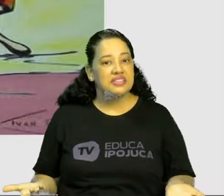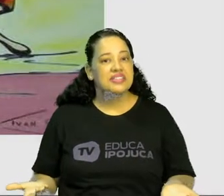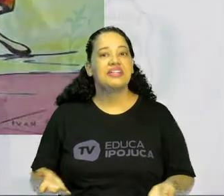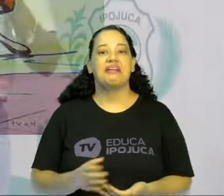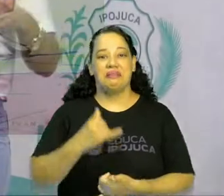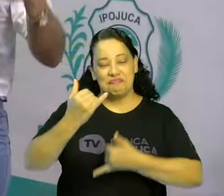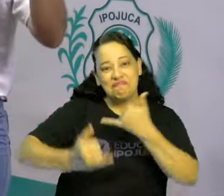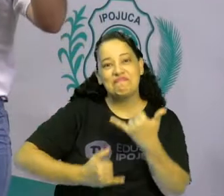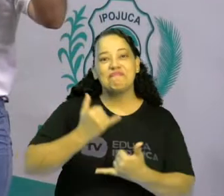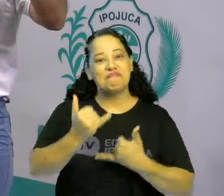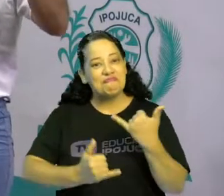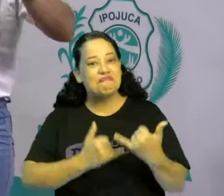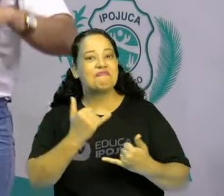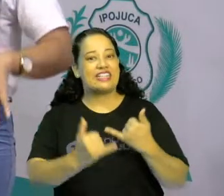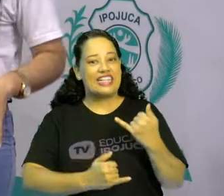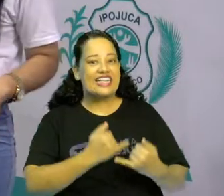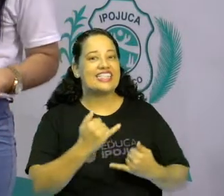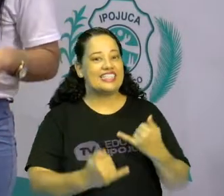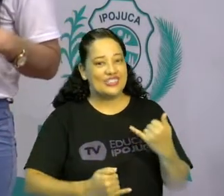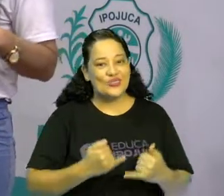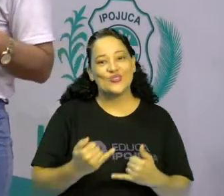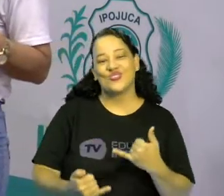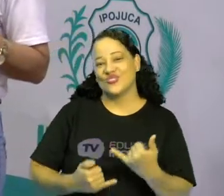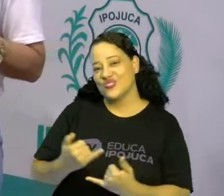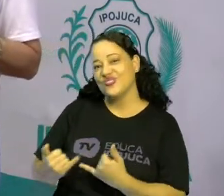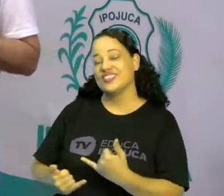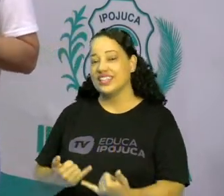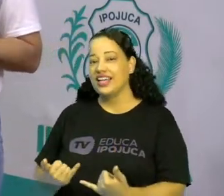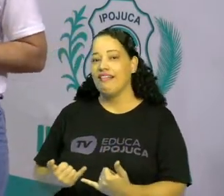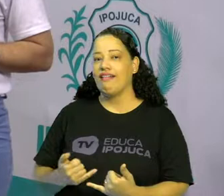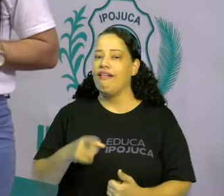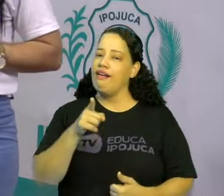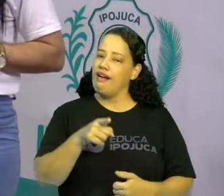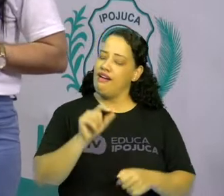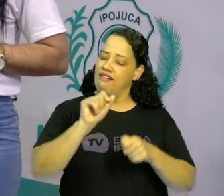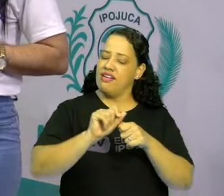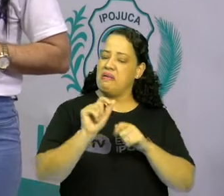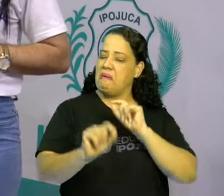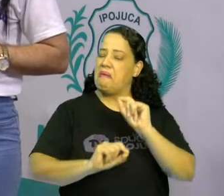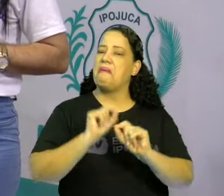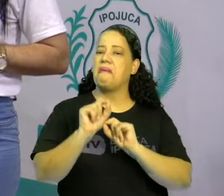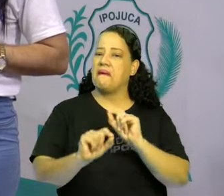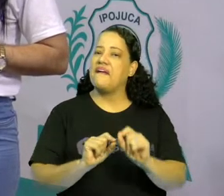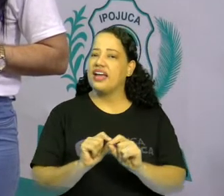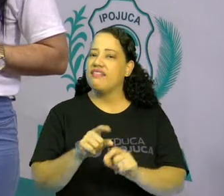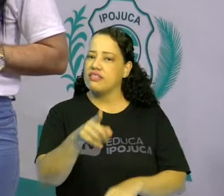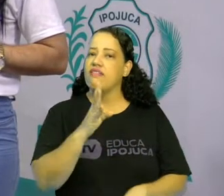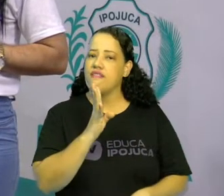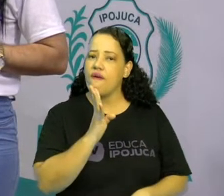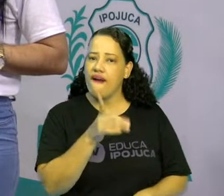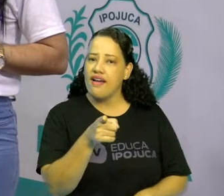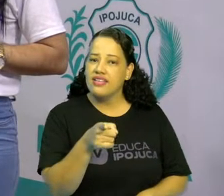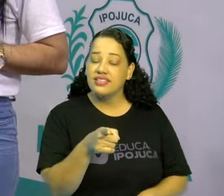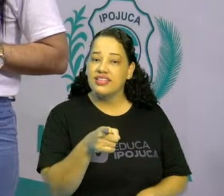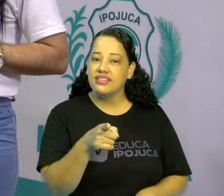brincando. Muito bem! E que tipo de brincadeira é essa? Vocês conhecem?